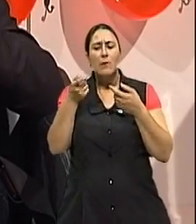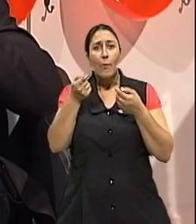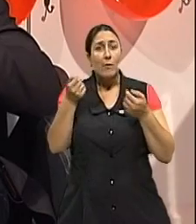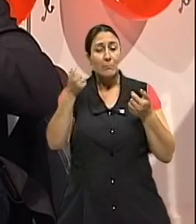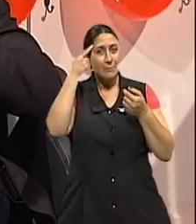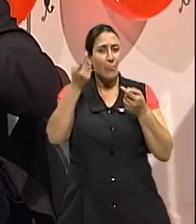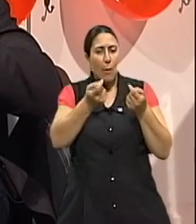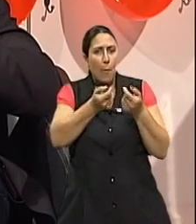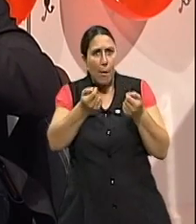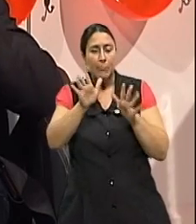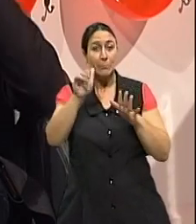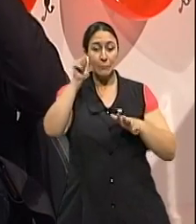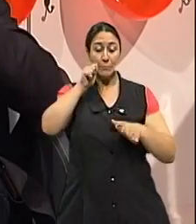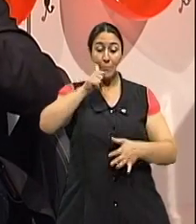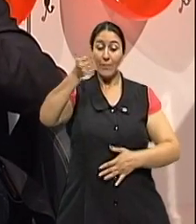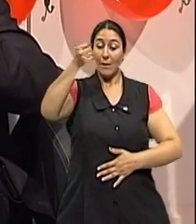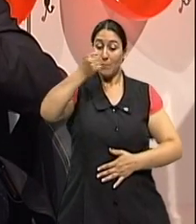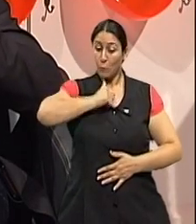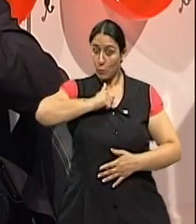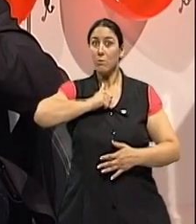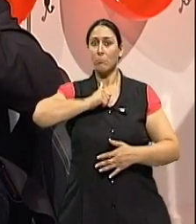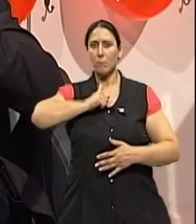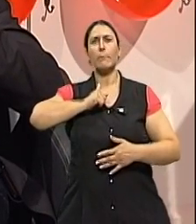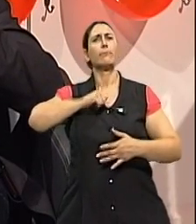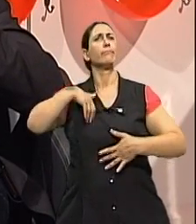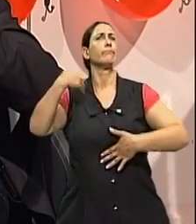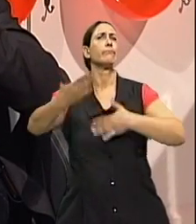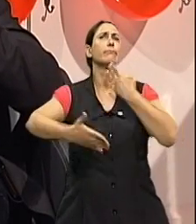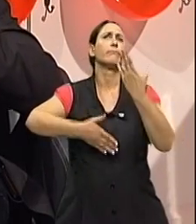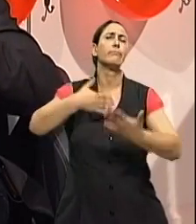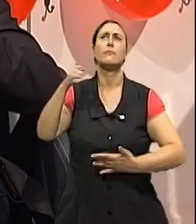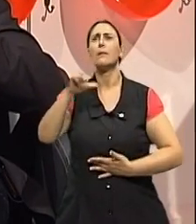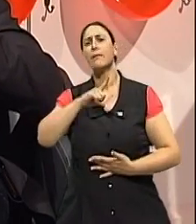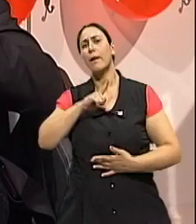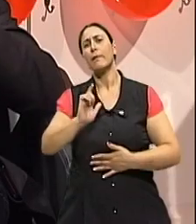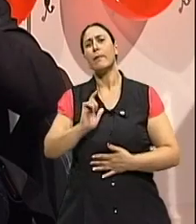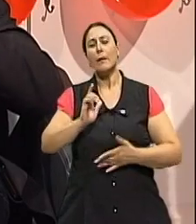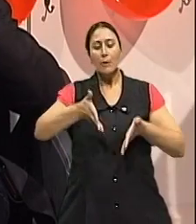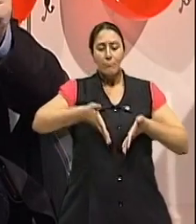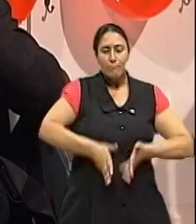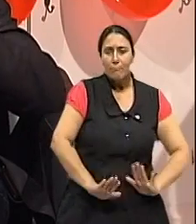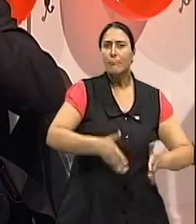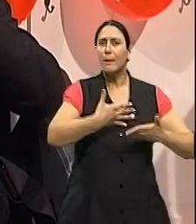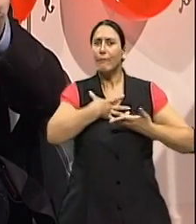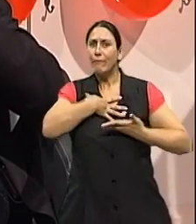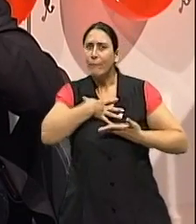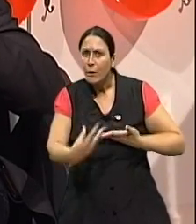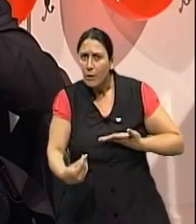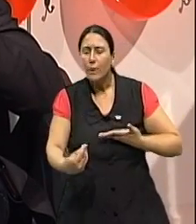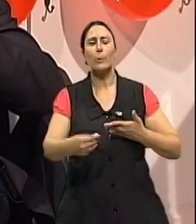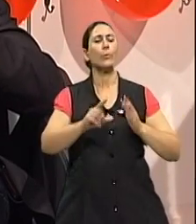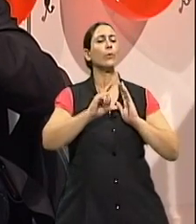partir da primeira menstruação da mulher, passando por períodos como pós-parto e o período todo ali entre a